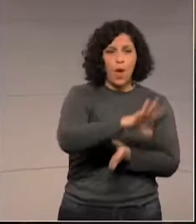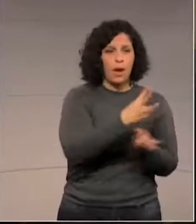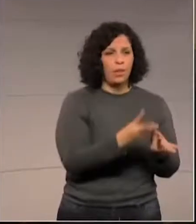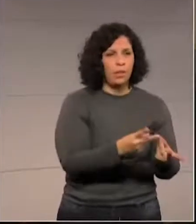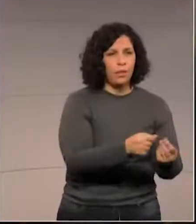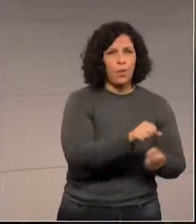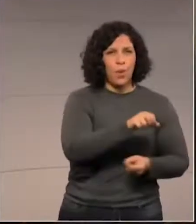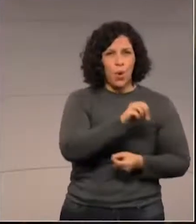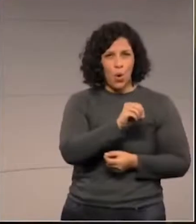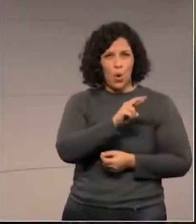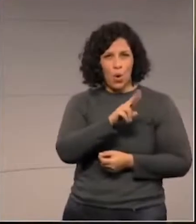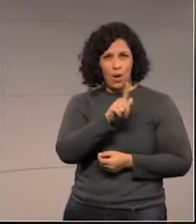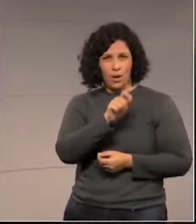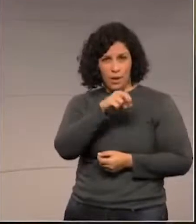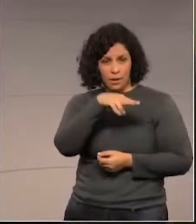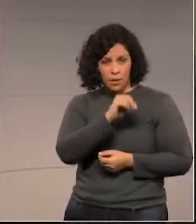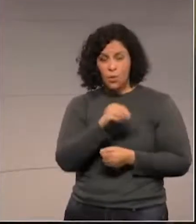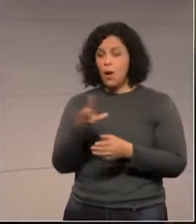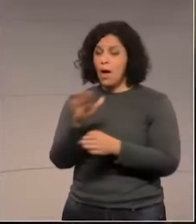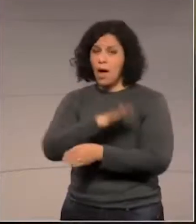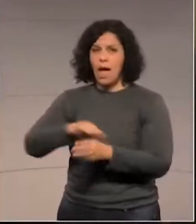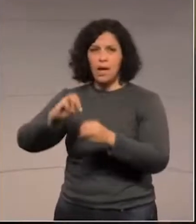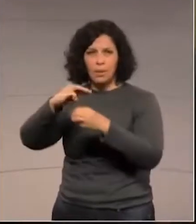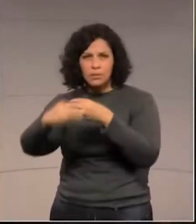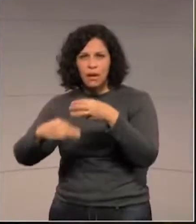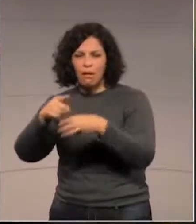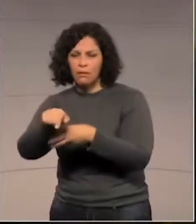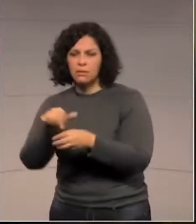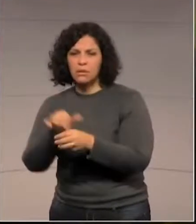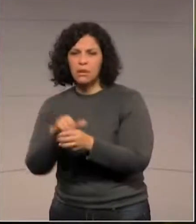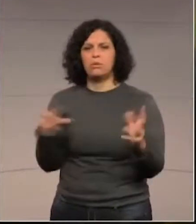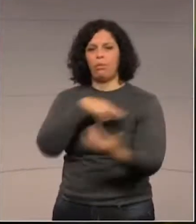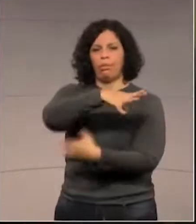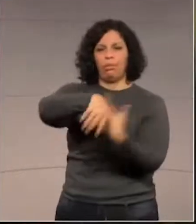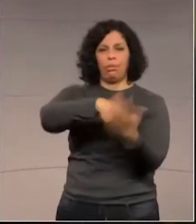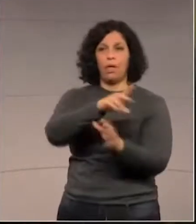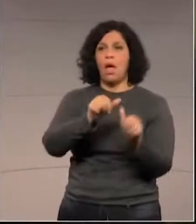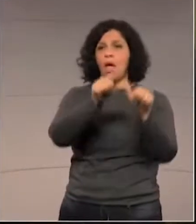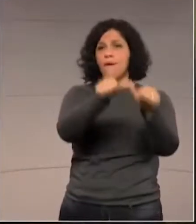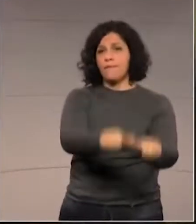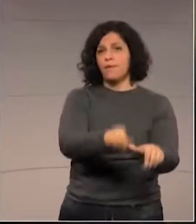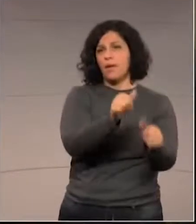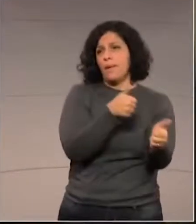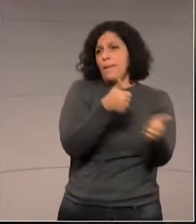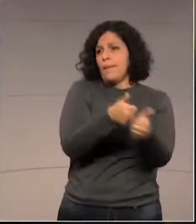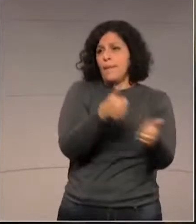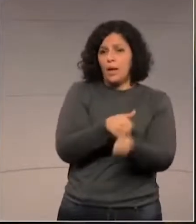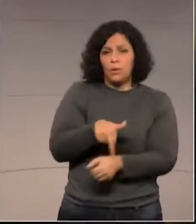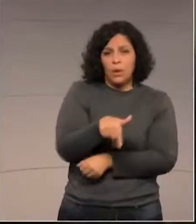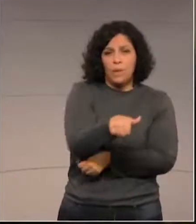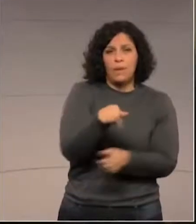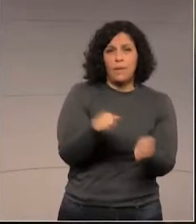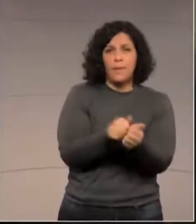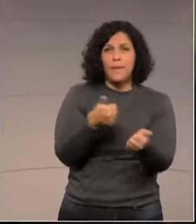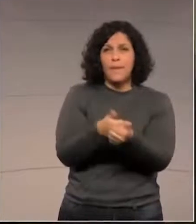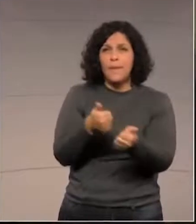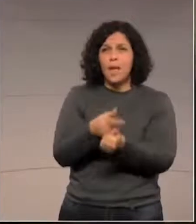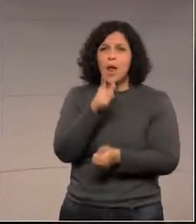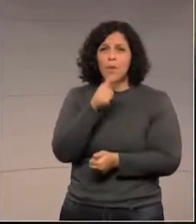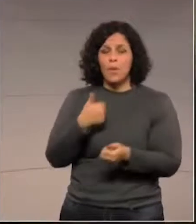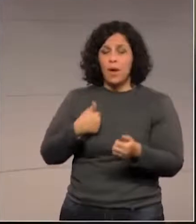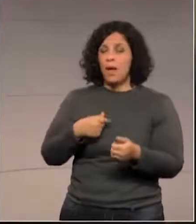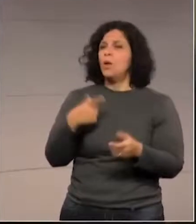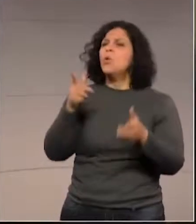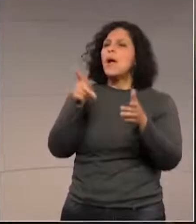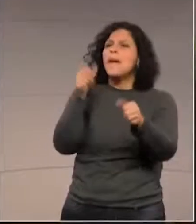com resíduos recicláveis, todos eles levados até esse local. fica a 10 minutos de caminhada do trapiche, para quem